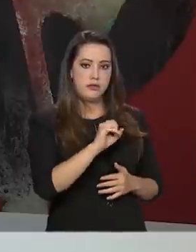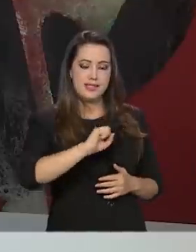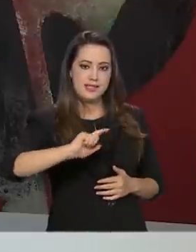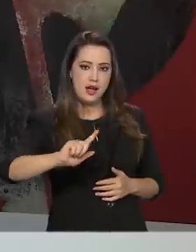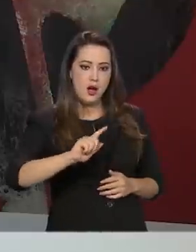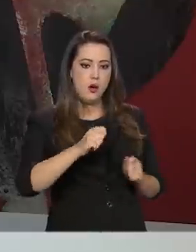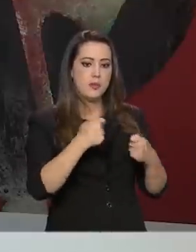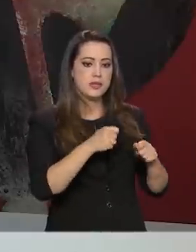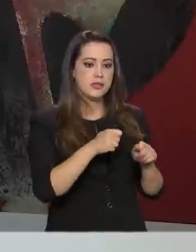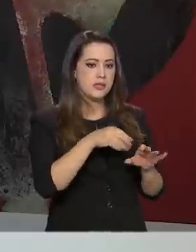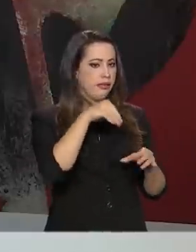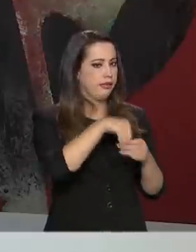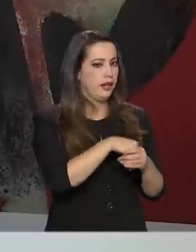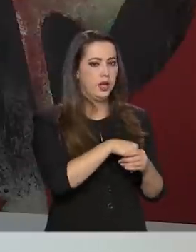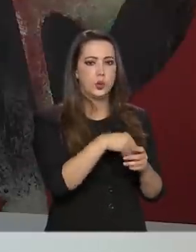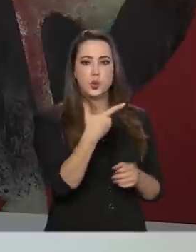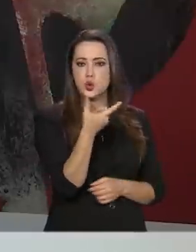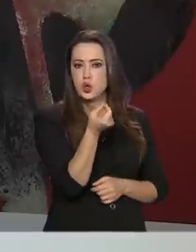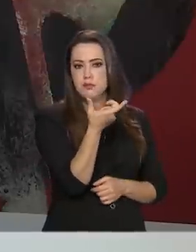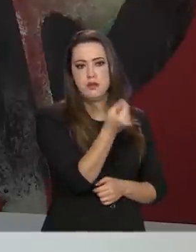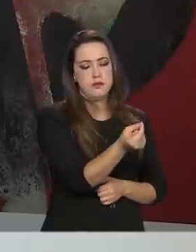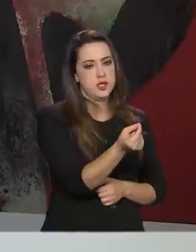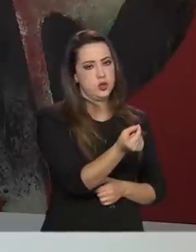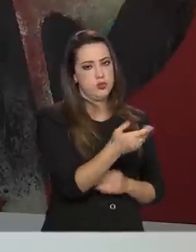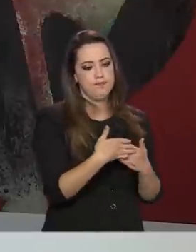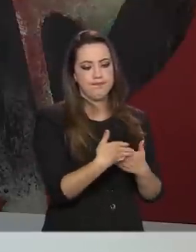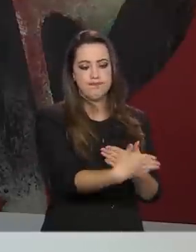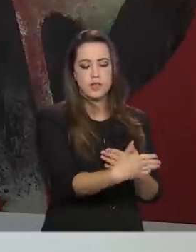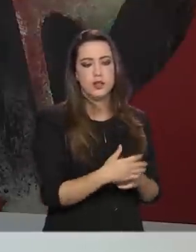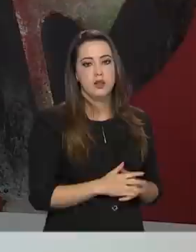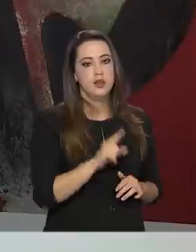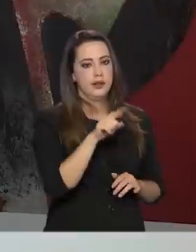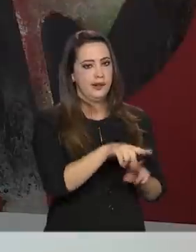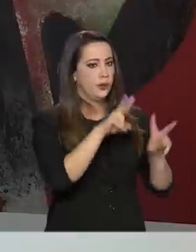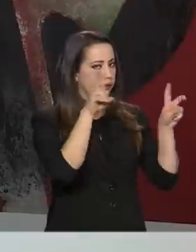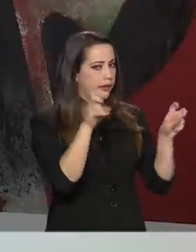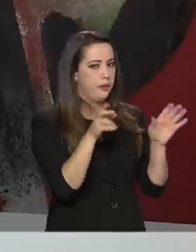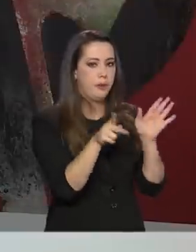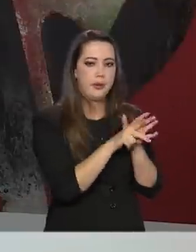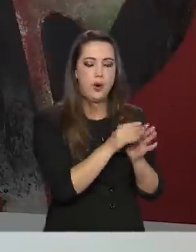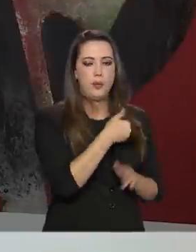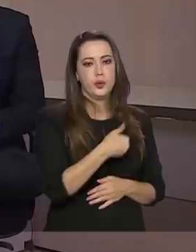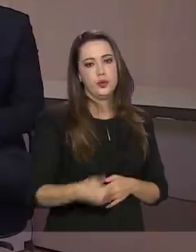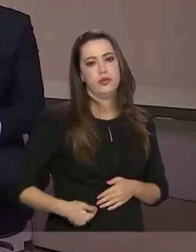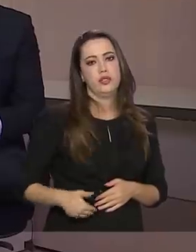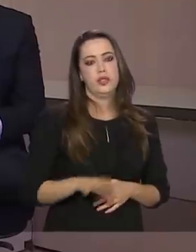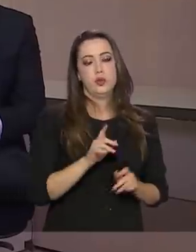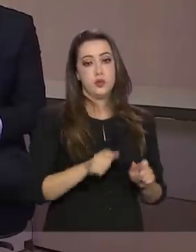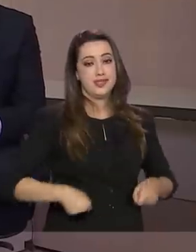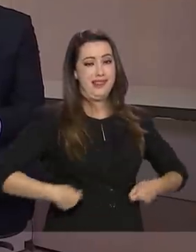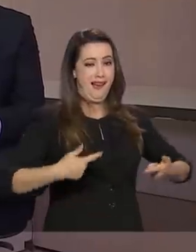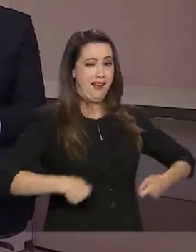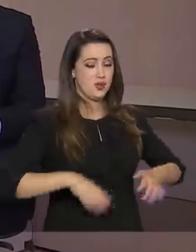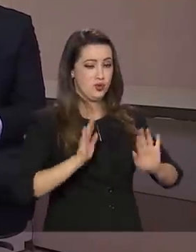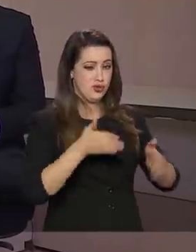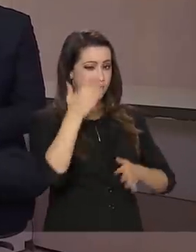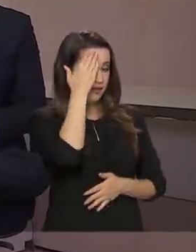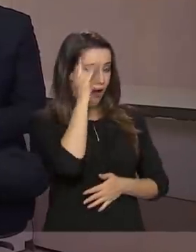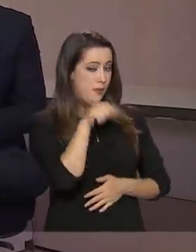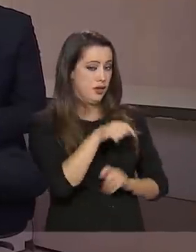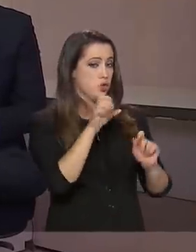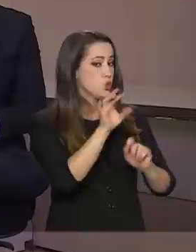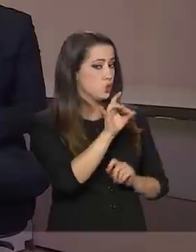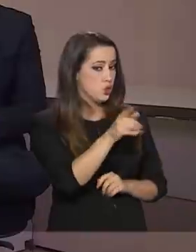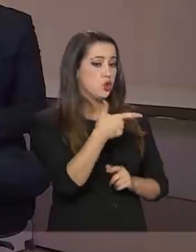2020. Isso o mercado já entendeu, isso é um mantra do governo. Os gastos ficarão em 2020. O mercado já precificou isso? Já